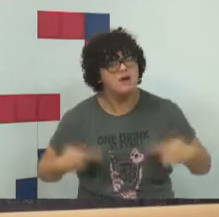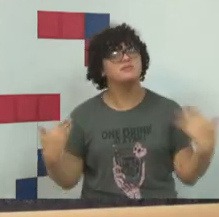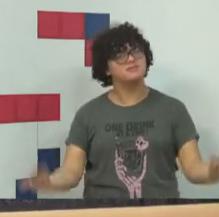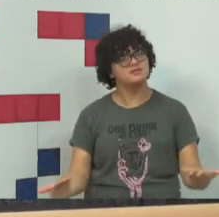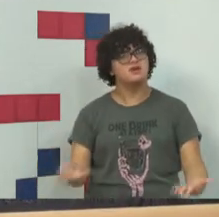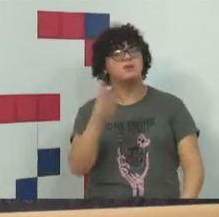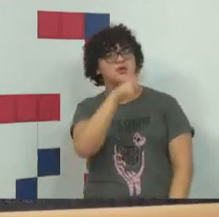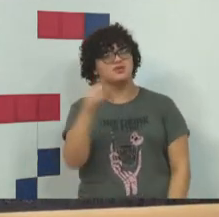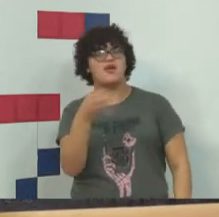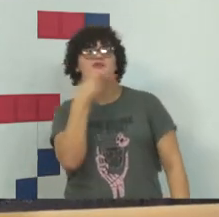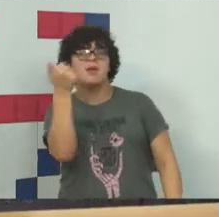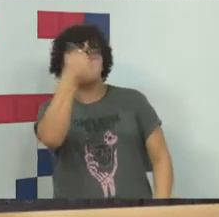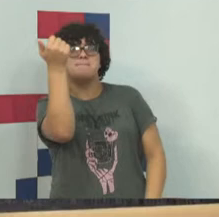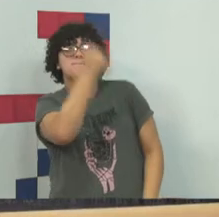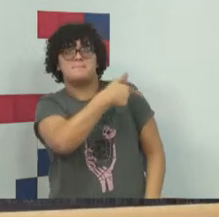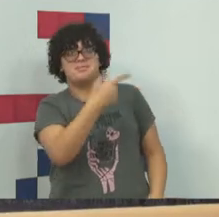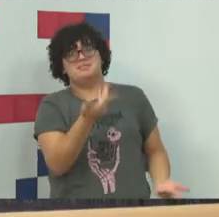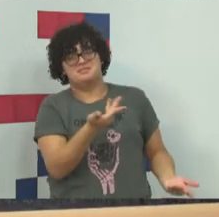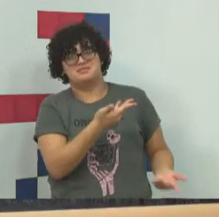professora pode falar bem melhor do que eu.